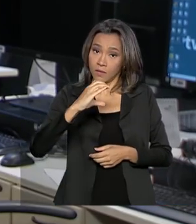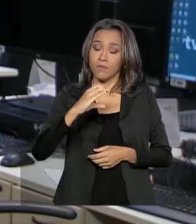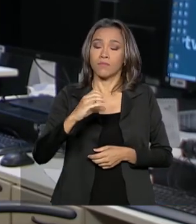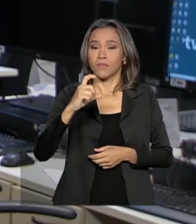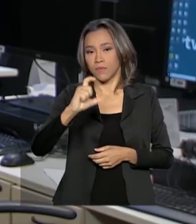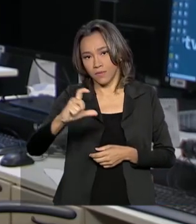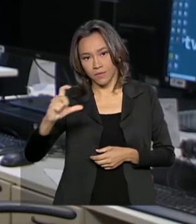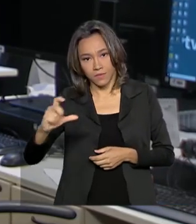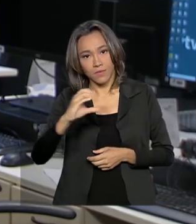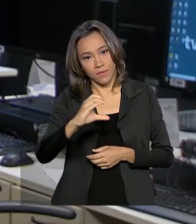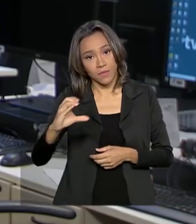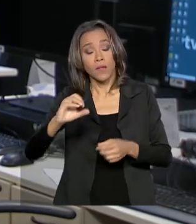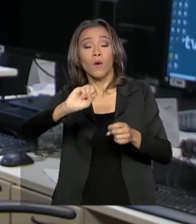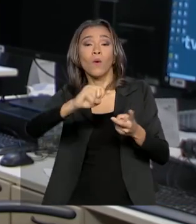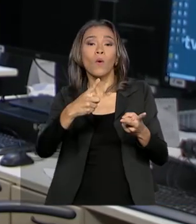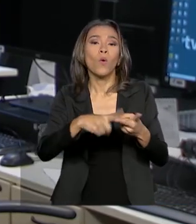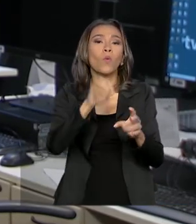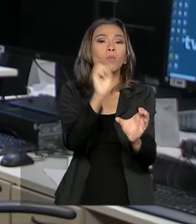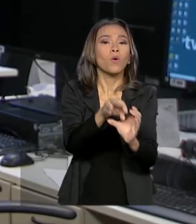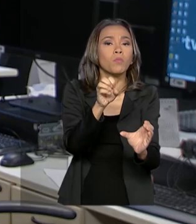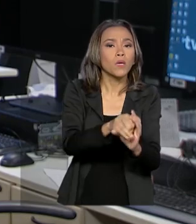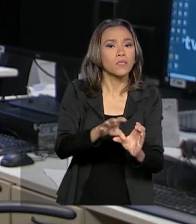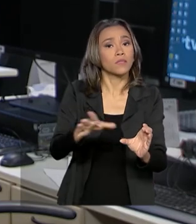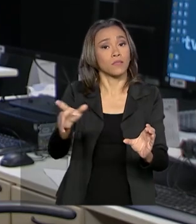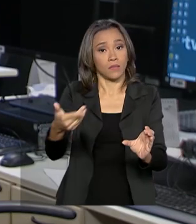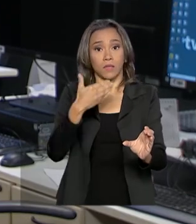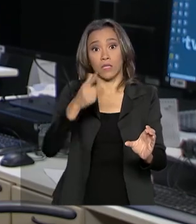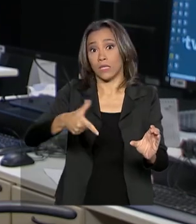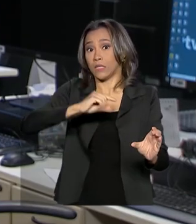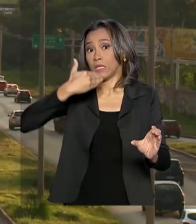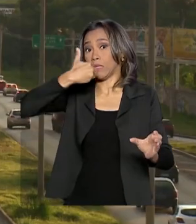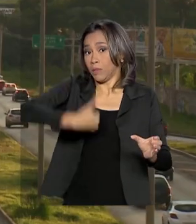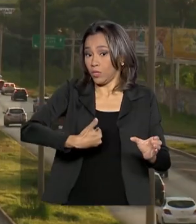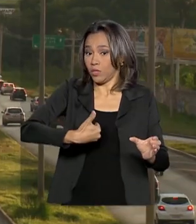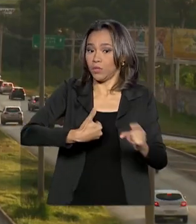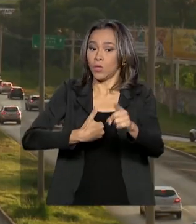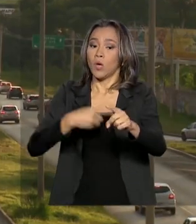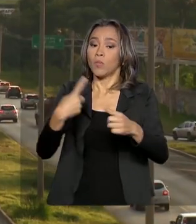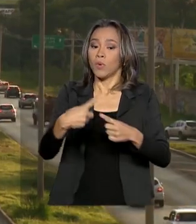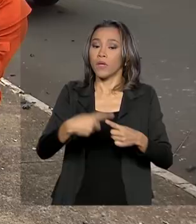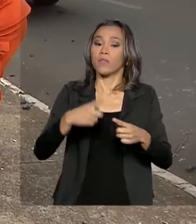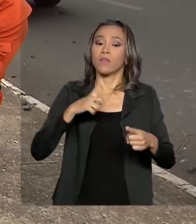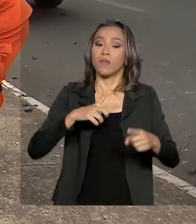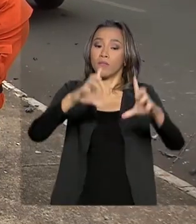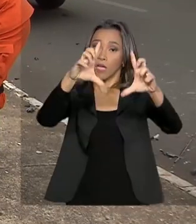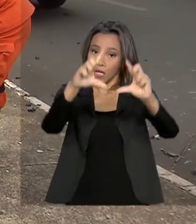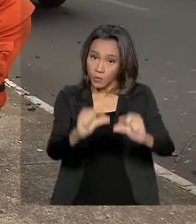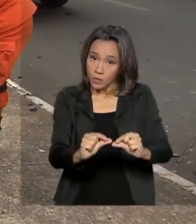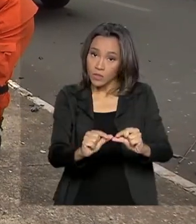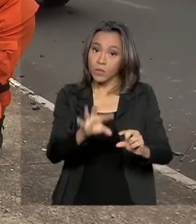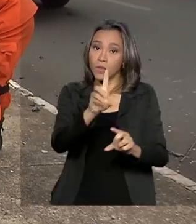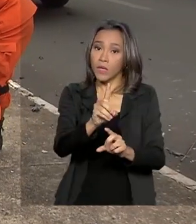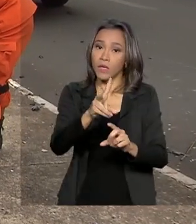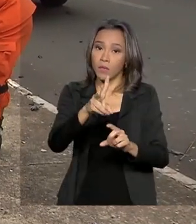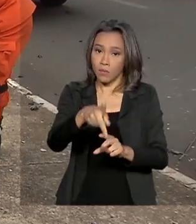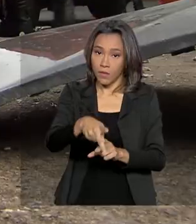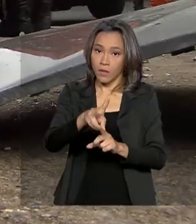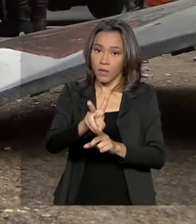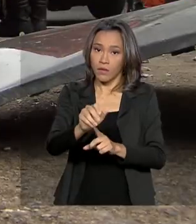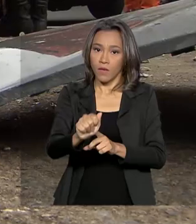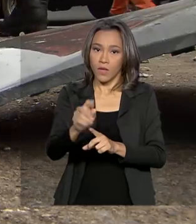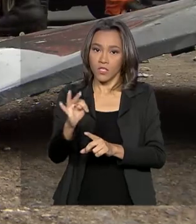em até dois dias úteis após a solicitação. Depois de ter barrado a redução dos valores do DPVAT, o Supremo